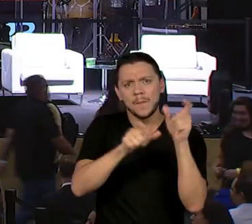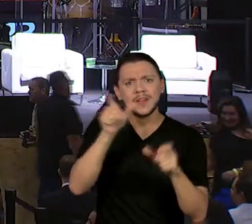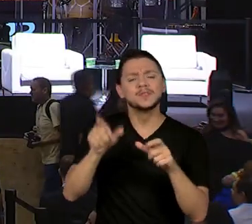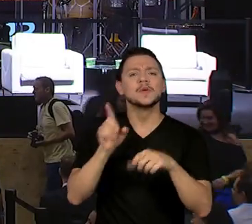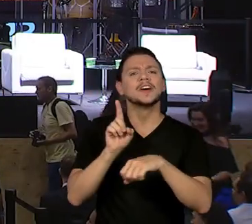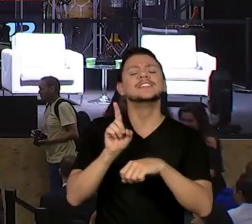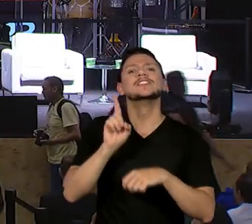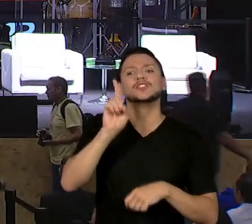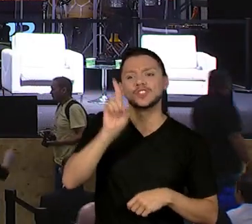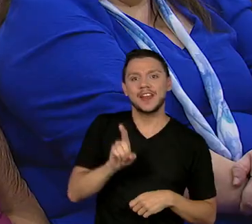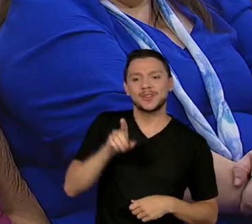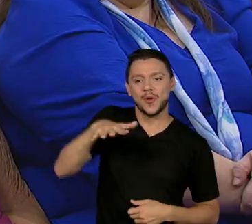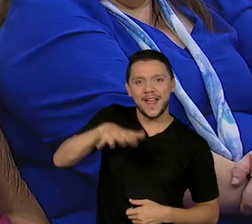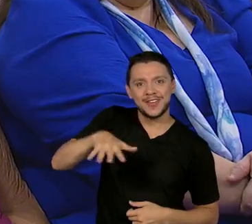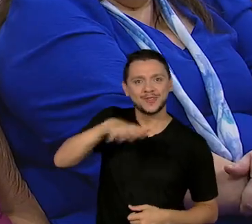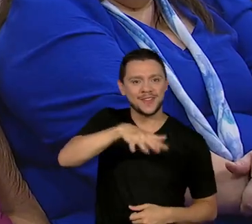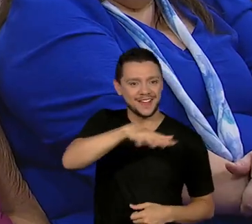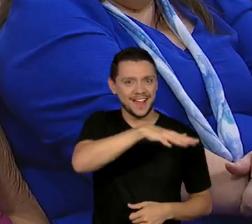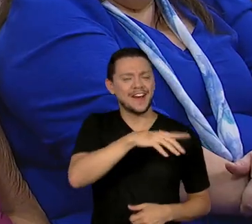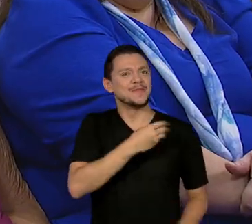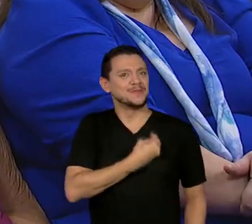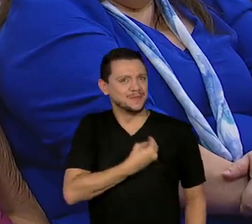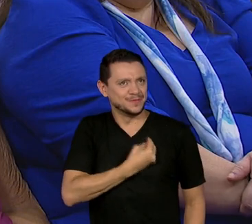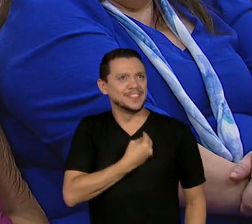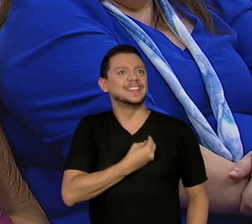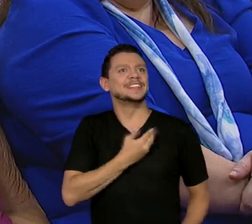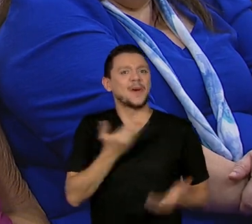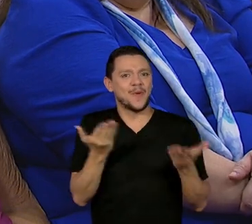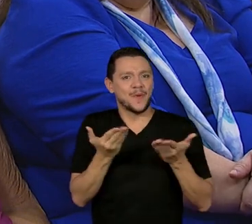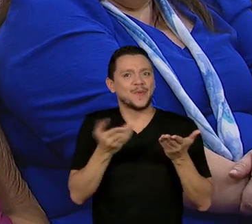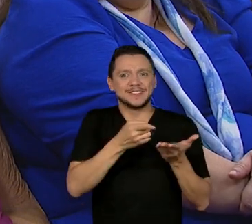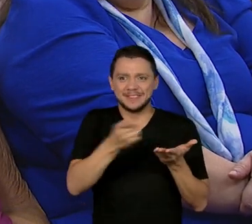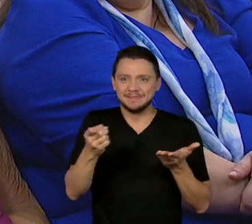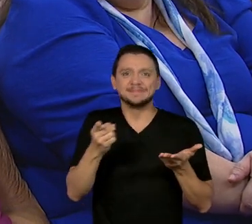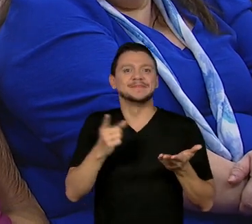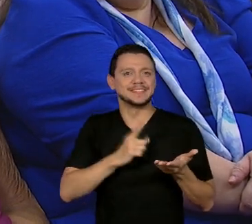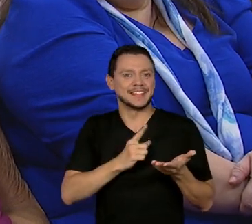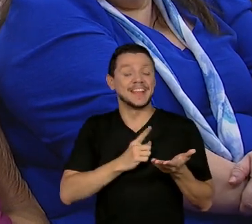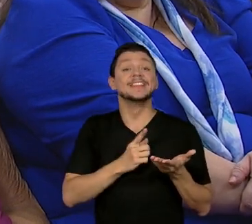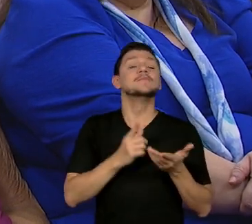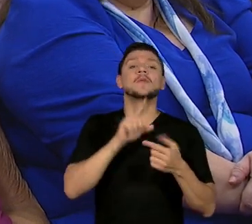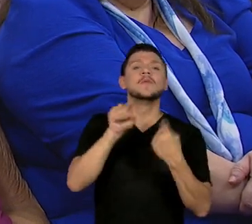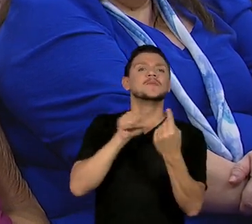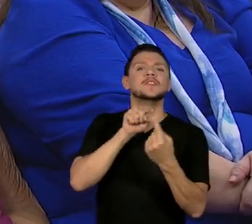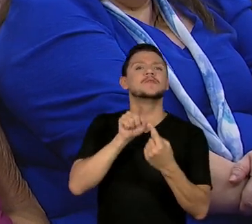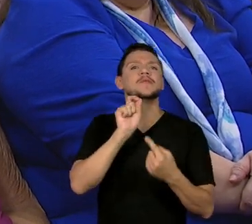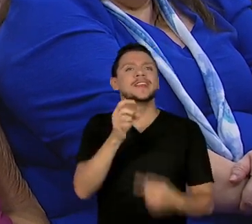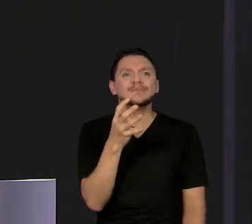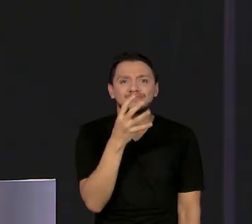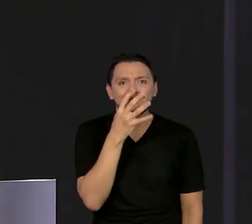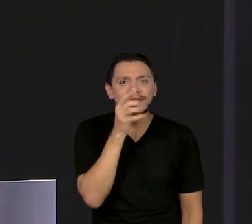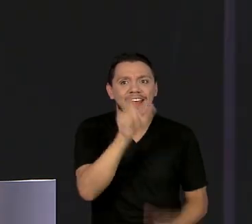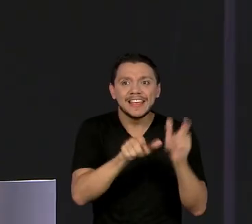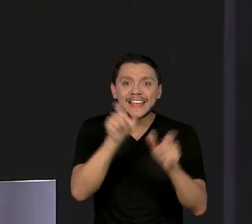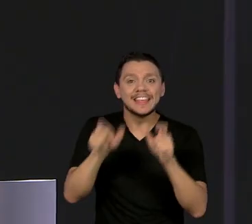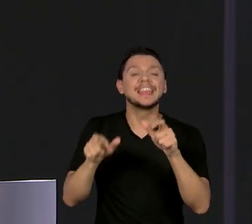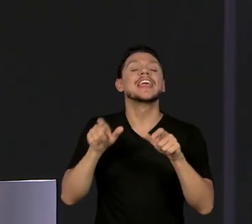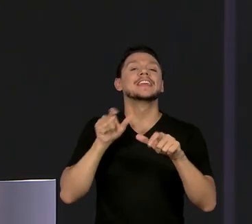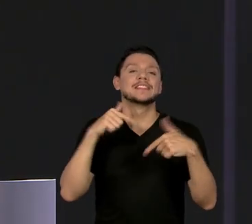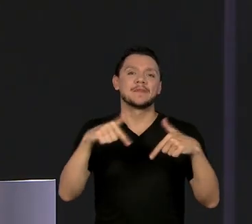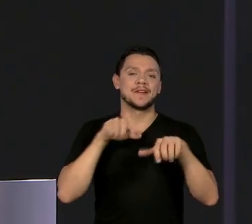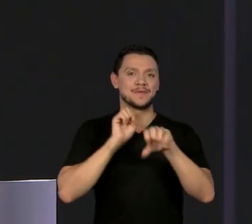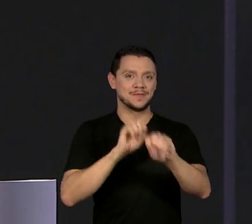diretores regionais que estão aqui presentes, que vieram também prestigiar os educadores, todos da